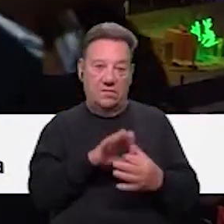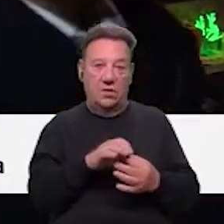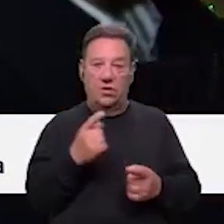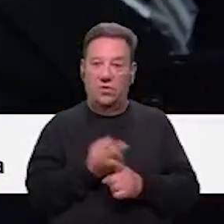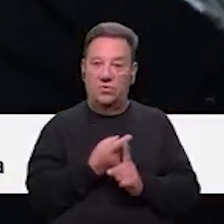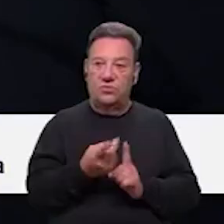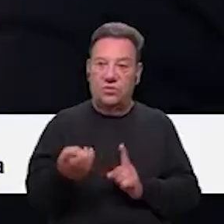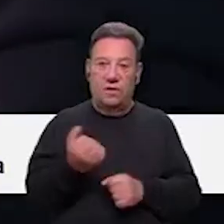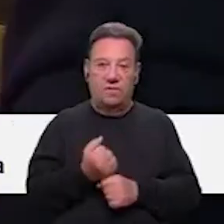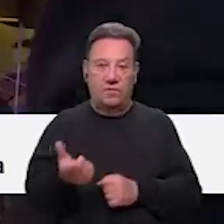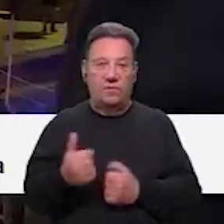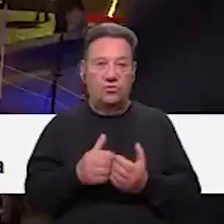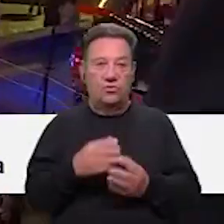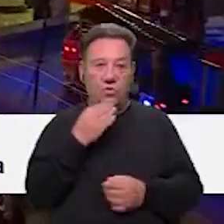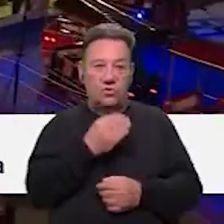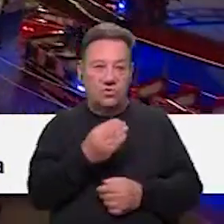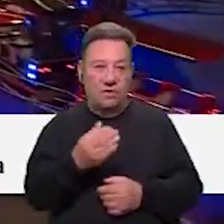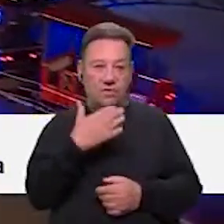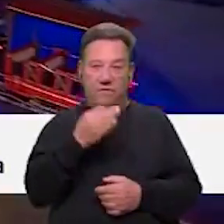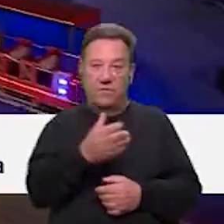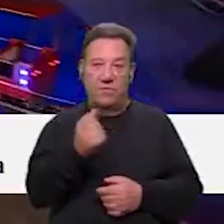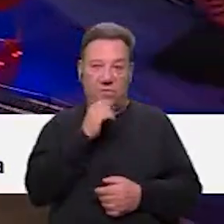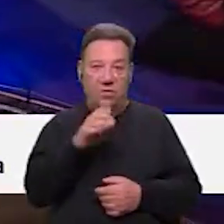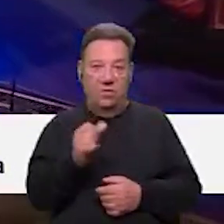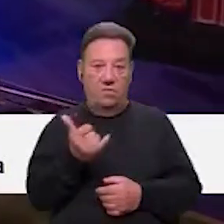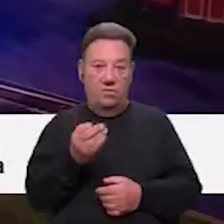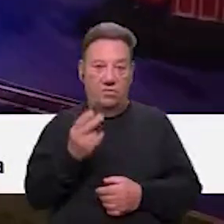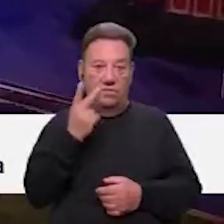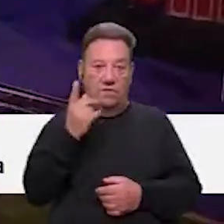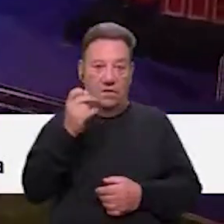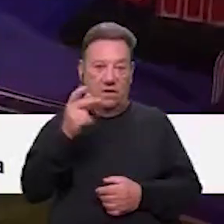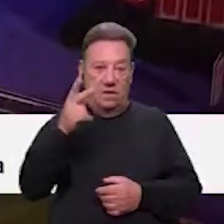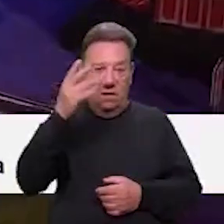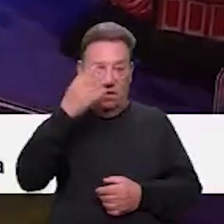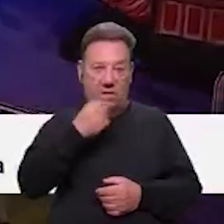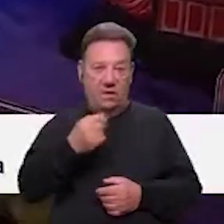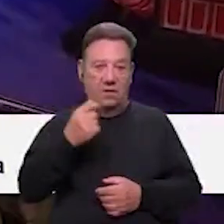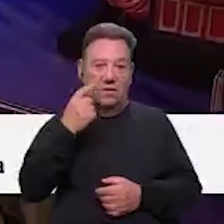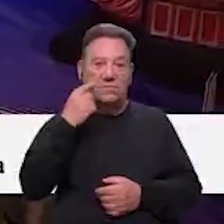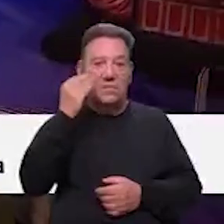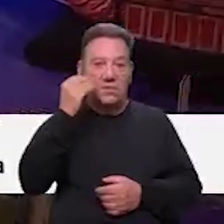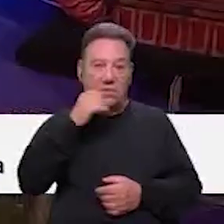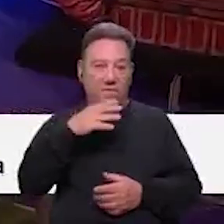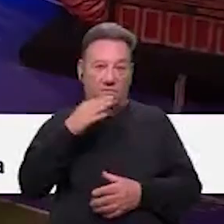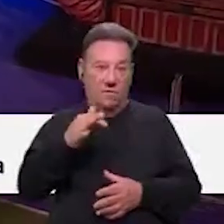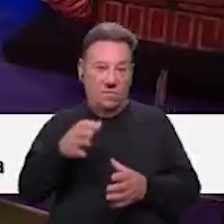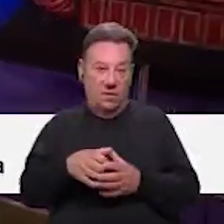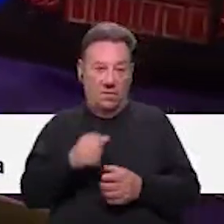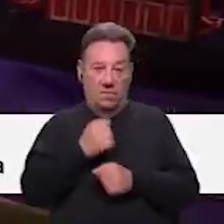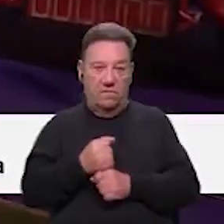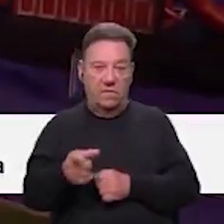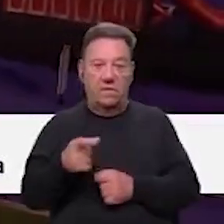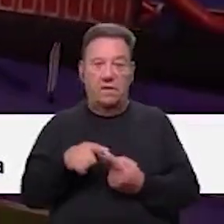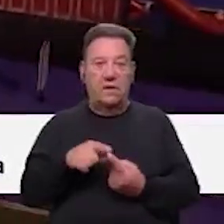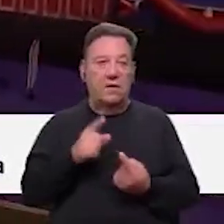conjunto de atividades que todos os jovens e todas as famílias, porque o Óbito de Vila Natal é uma experiência em família, podem a realizar. E, portanto, vão desde aquelas que são